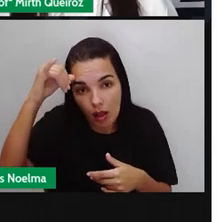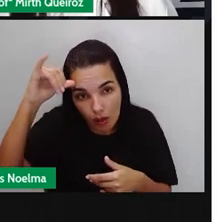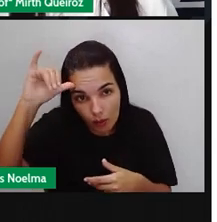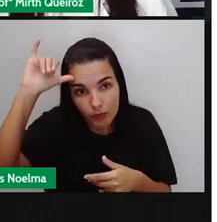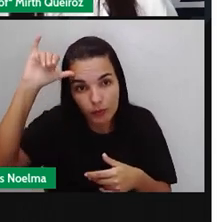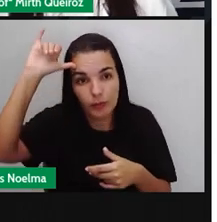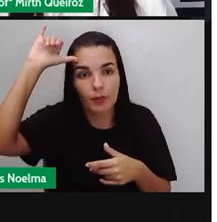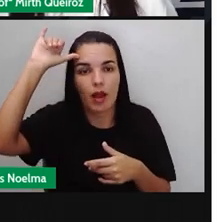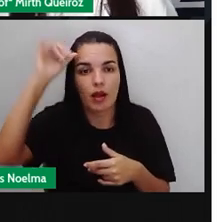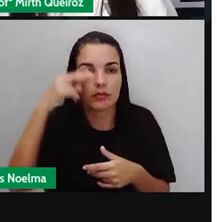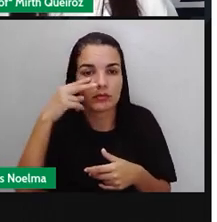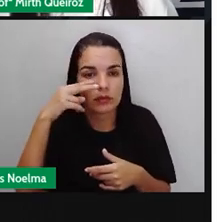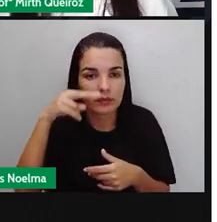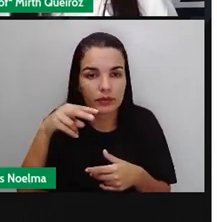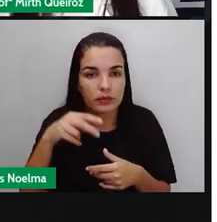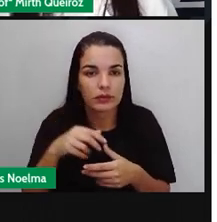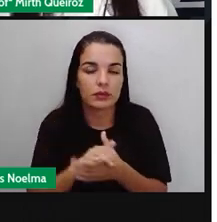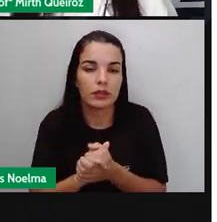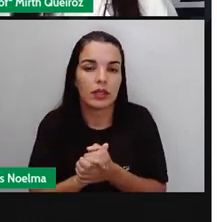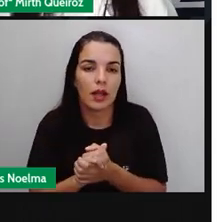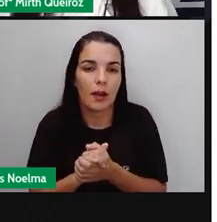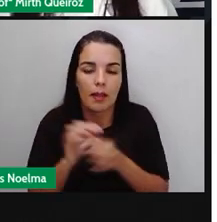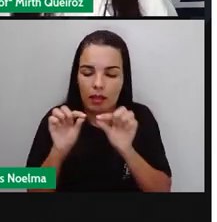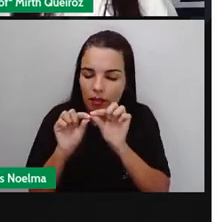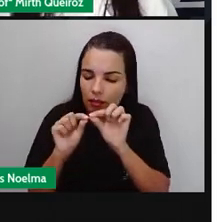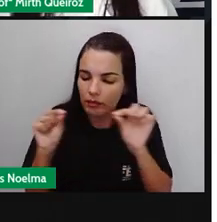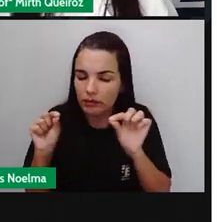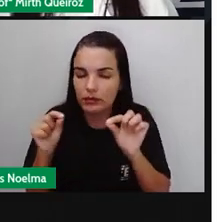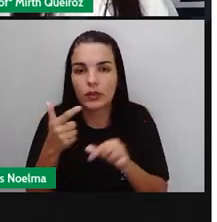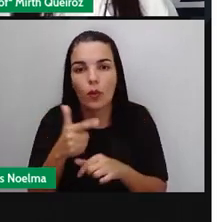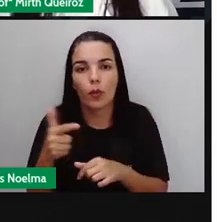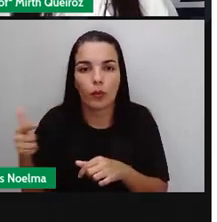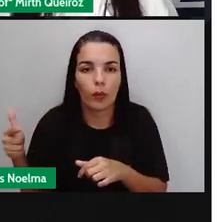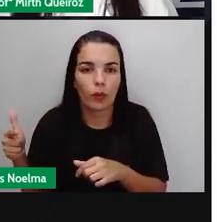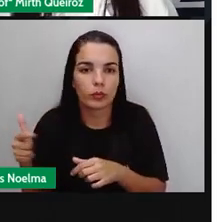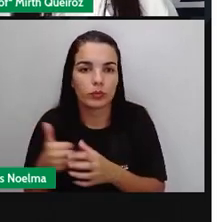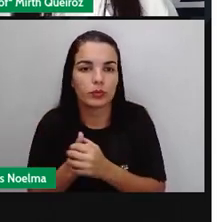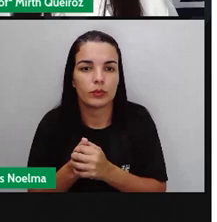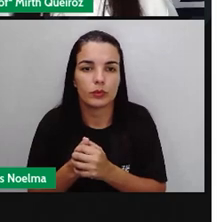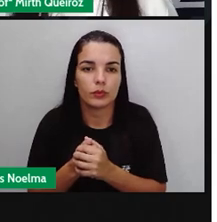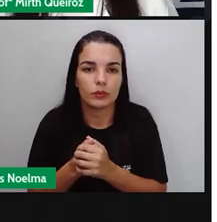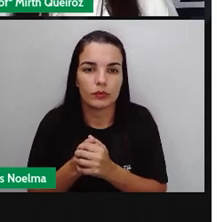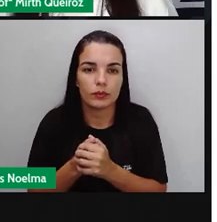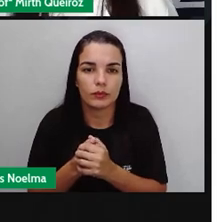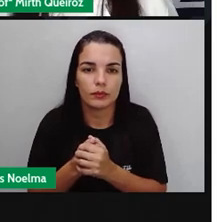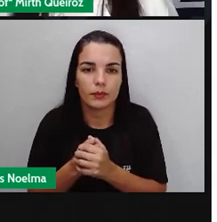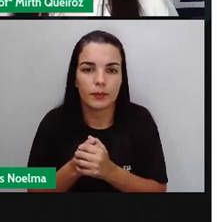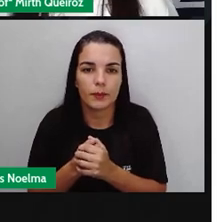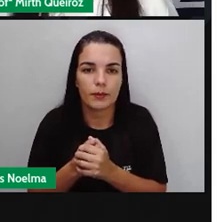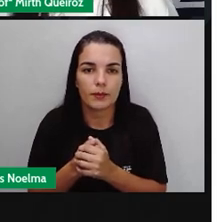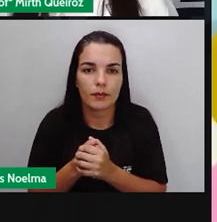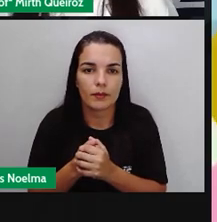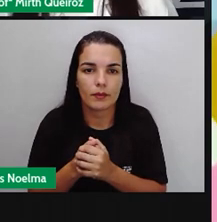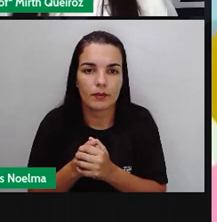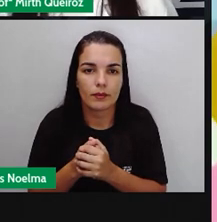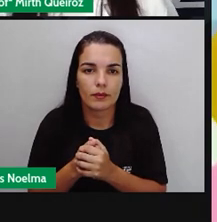ícones, hachuras, né? Pontos, linhas e outros. Como a gente tem aí no exemplo.